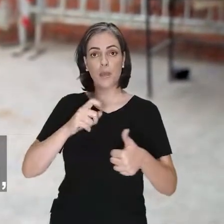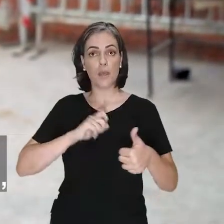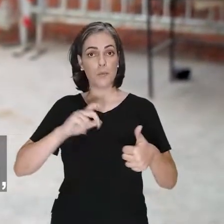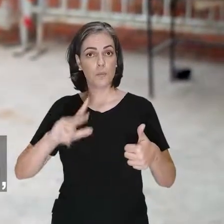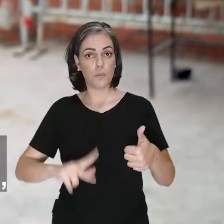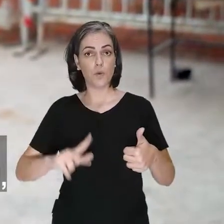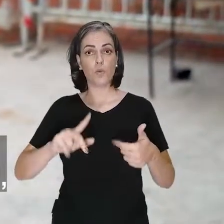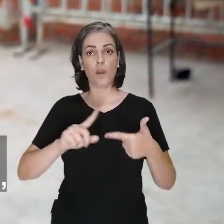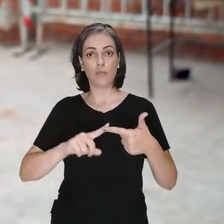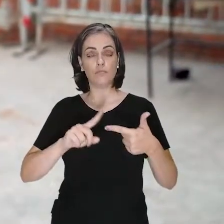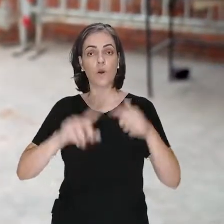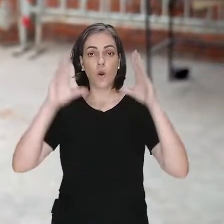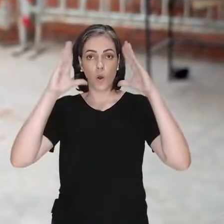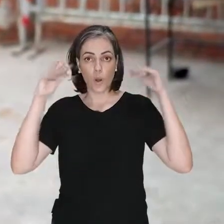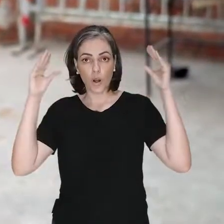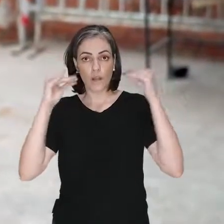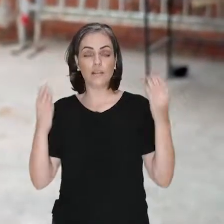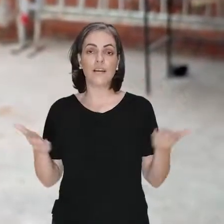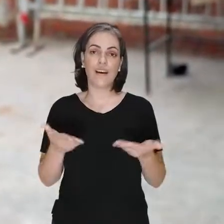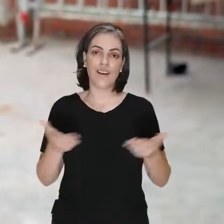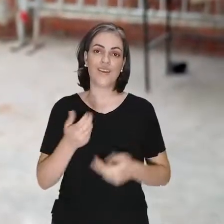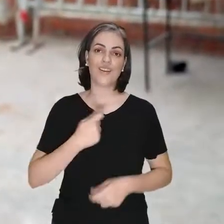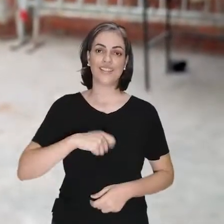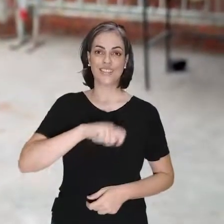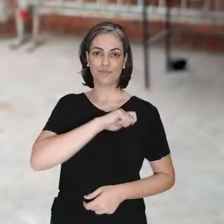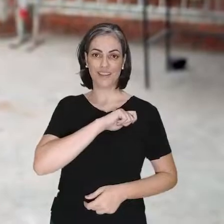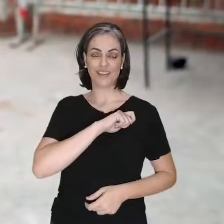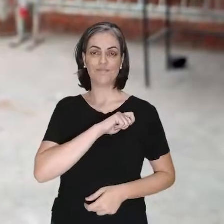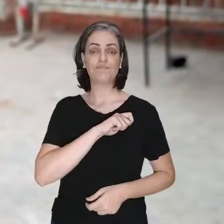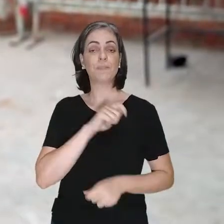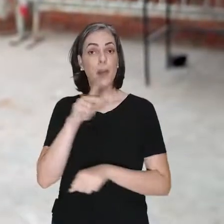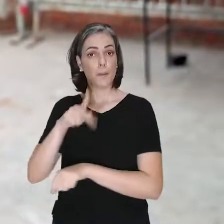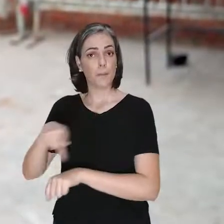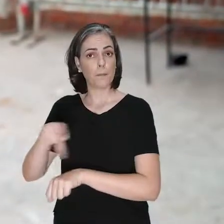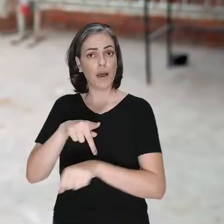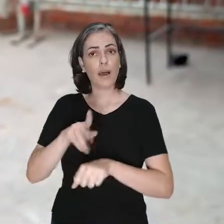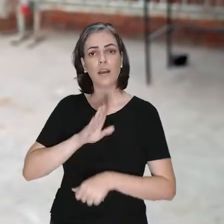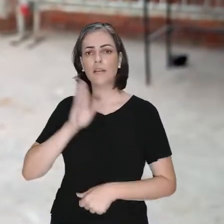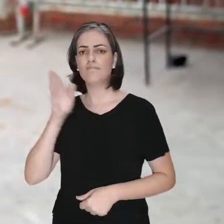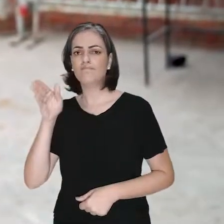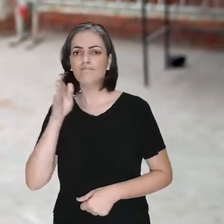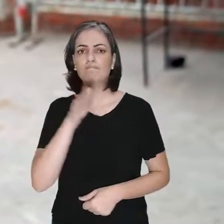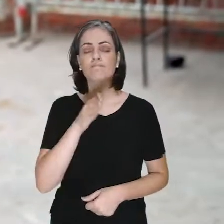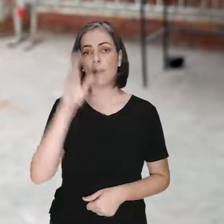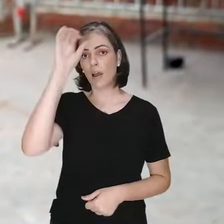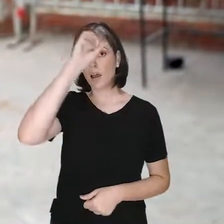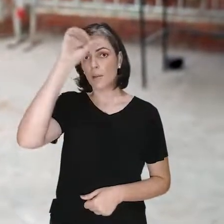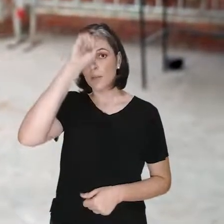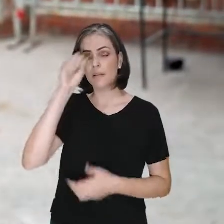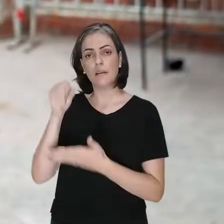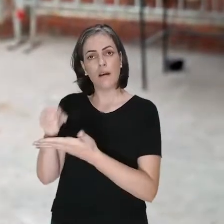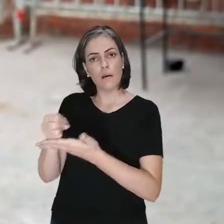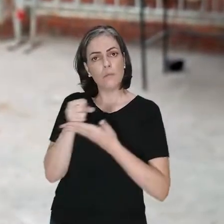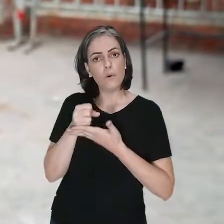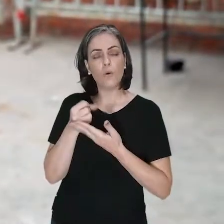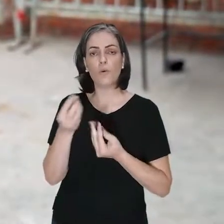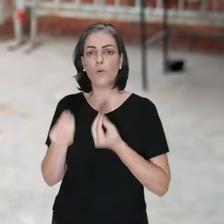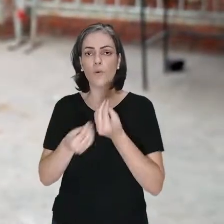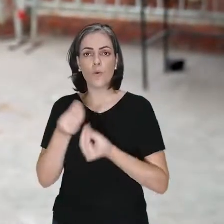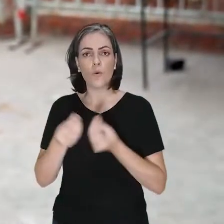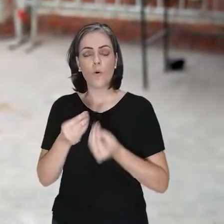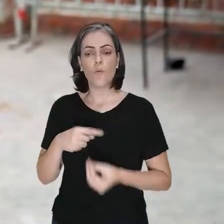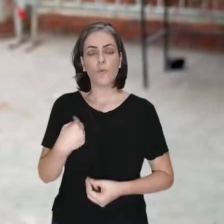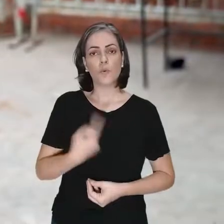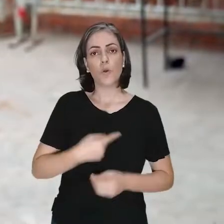começou lá em Portugal, em seguida a Holanda e hoje na Espanha. Nesses países nós estamos buscando os suicídios,